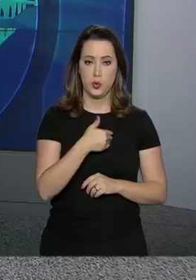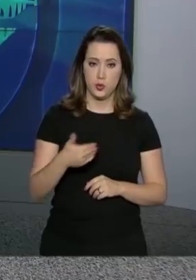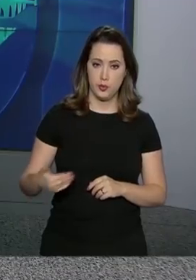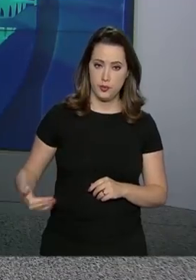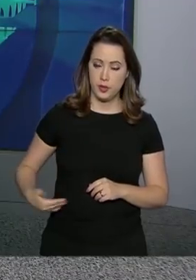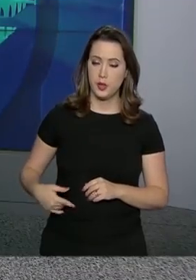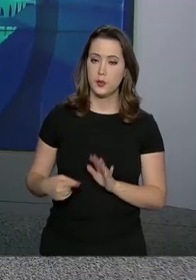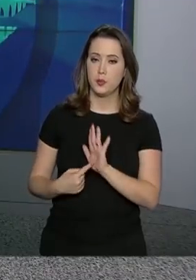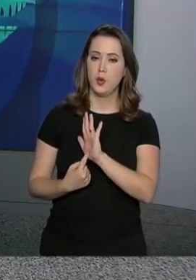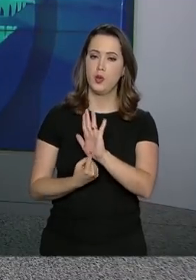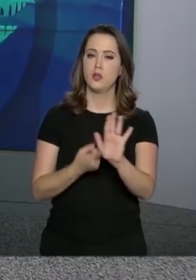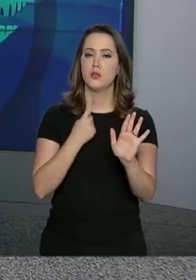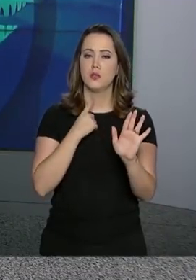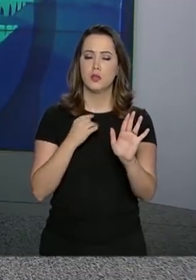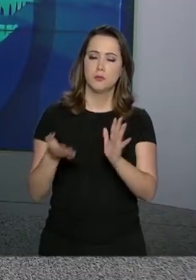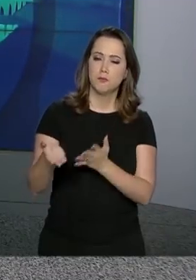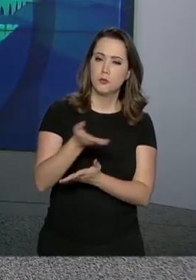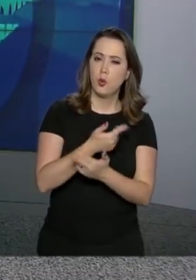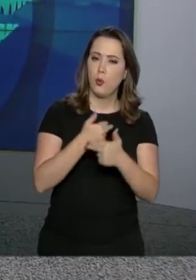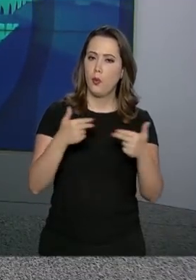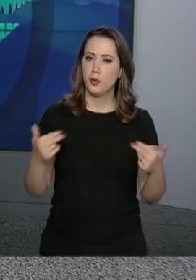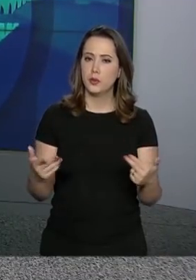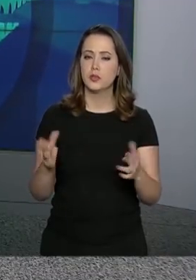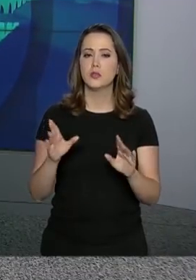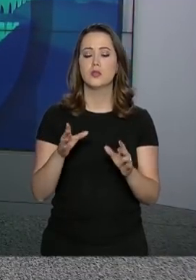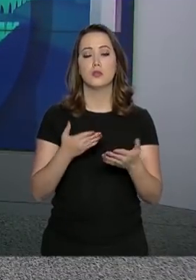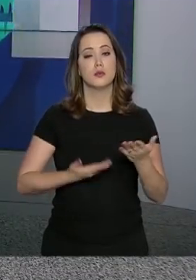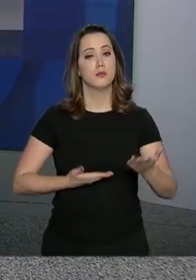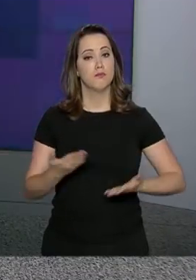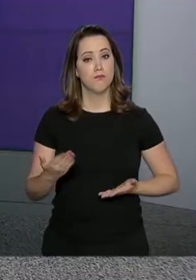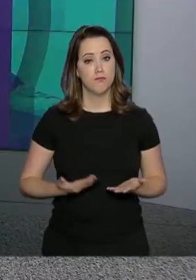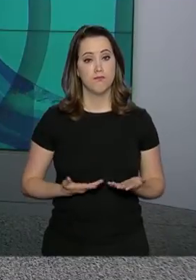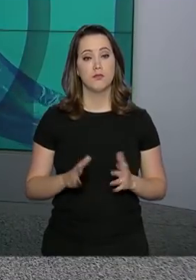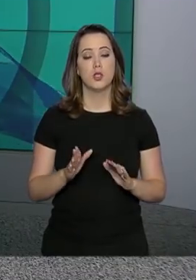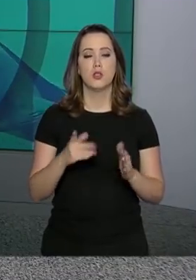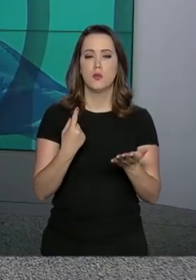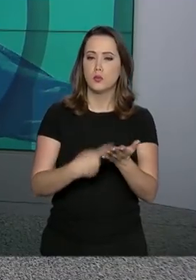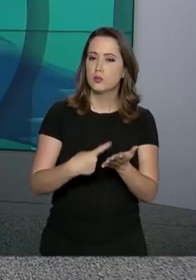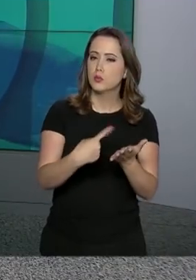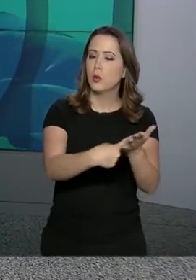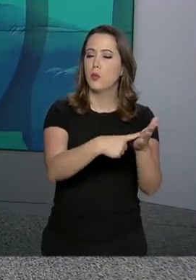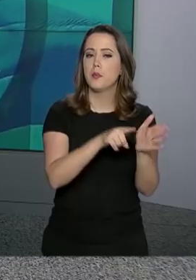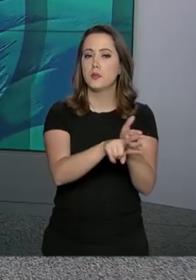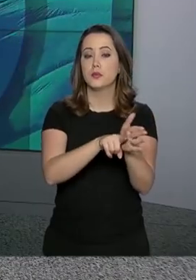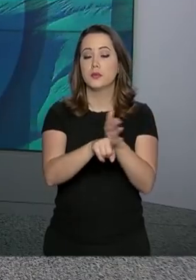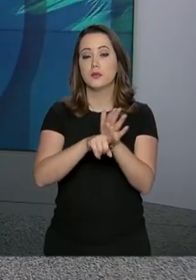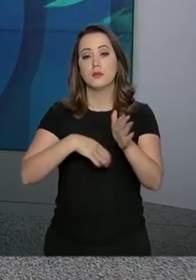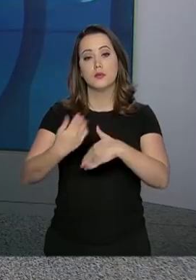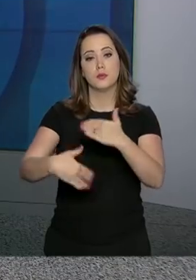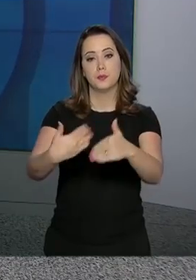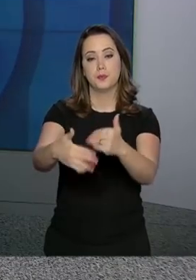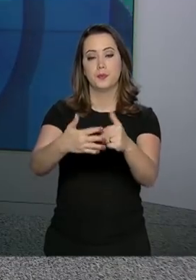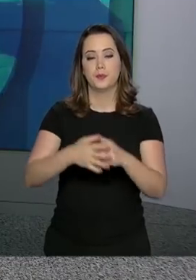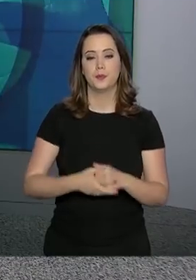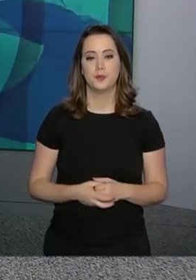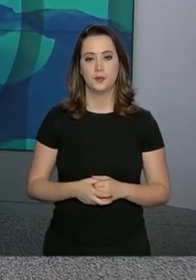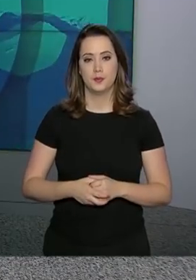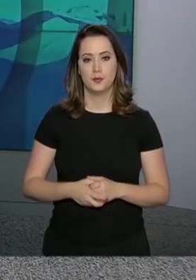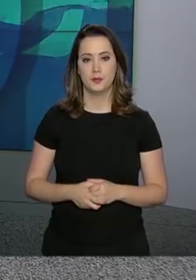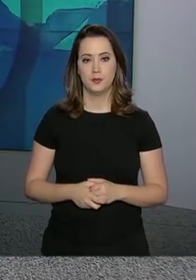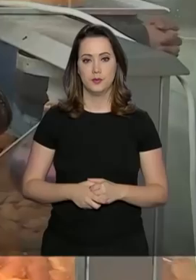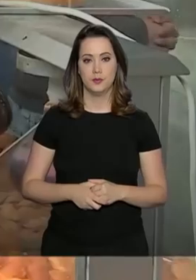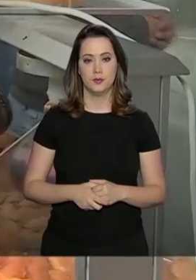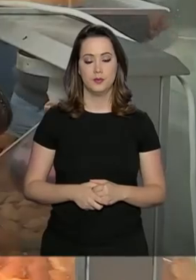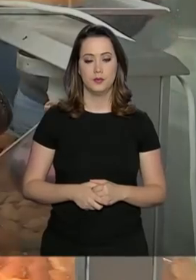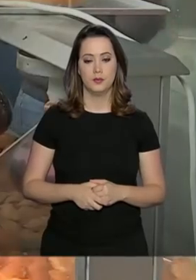demonstrado interesse em negociar produtos, serviços e em fechar parcerias em pesquisa e desenvolvimento.